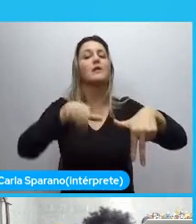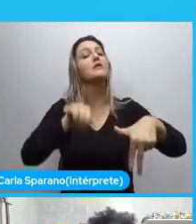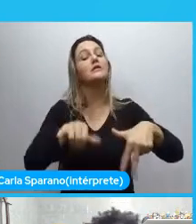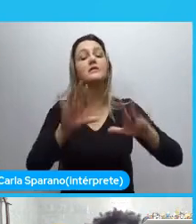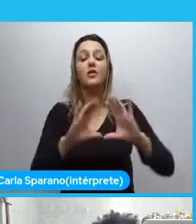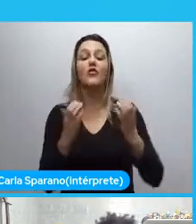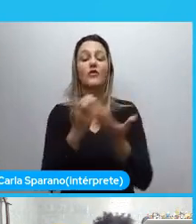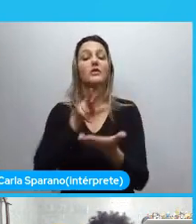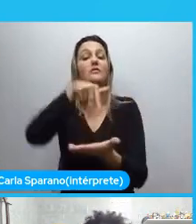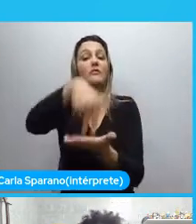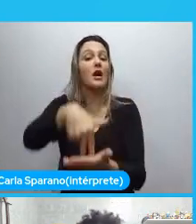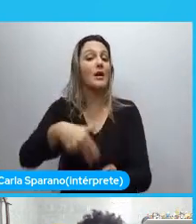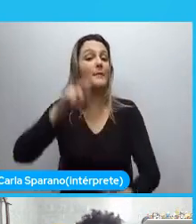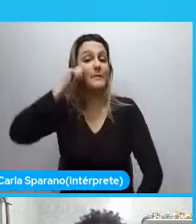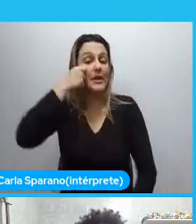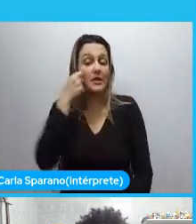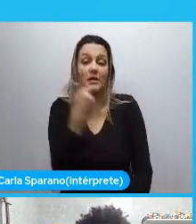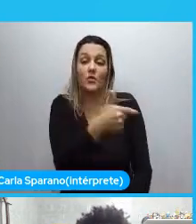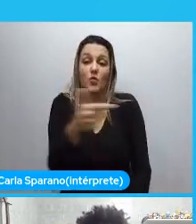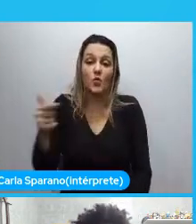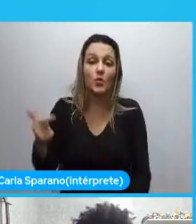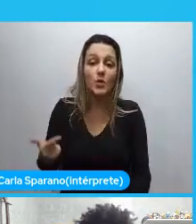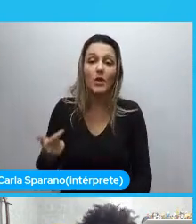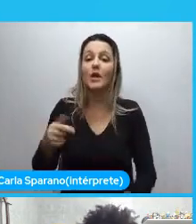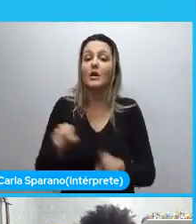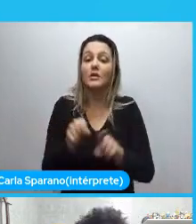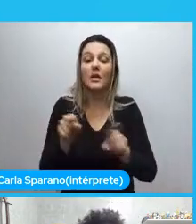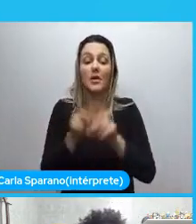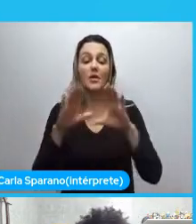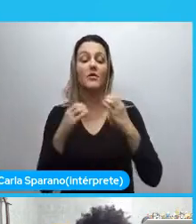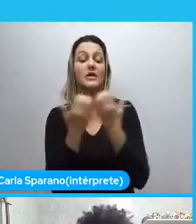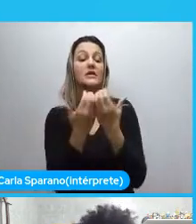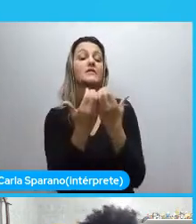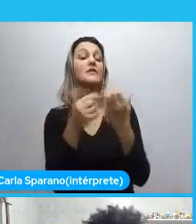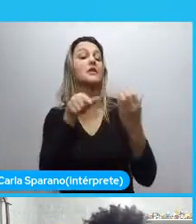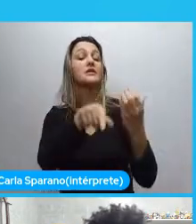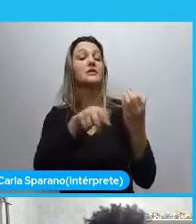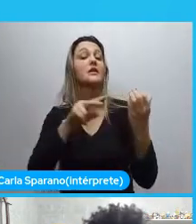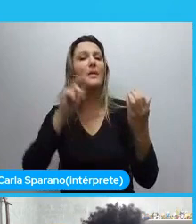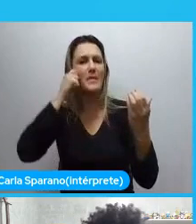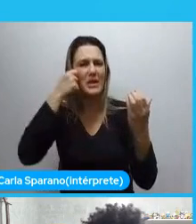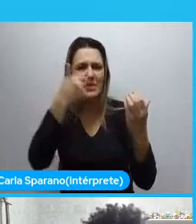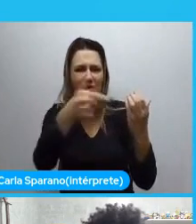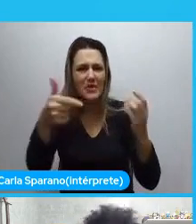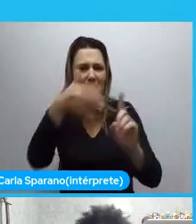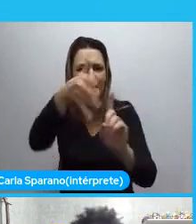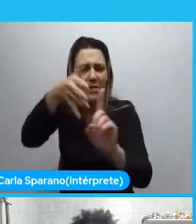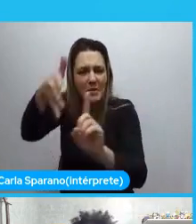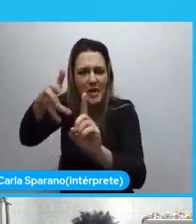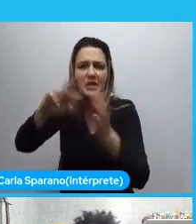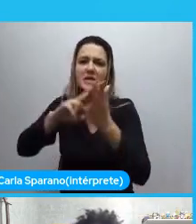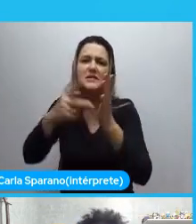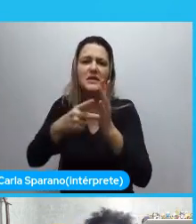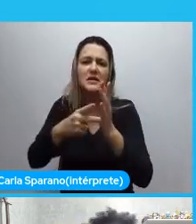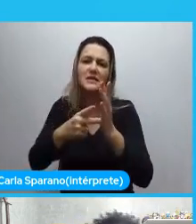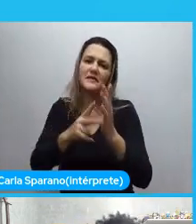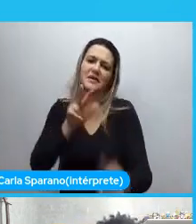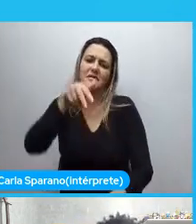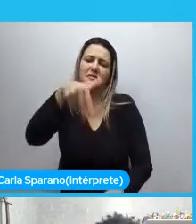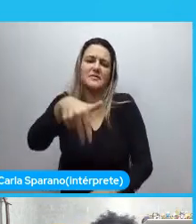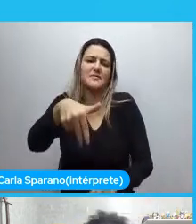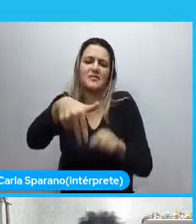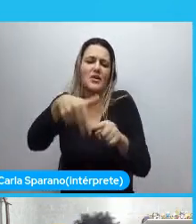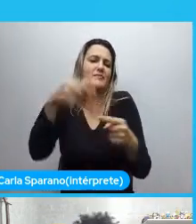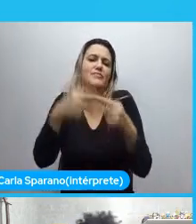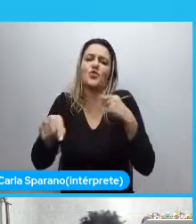negras. Como Knut. Como palestrante. Aquela conferência. Está me dizendo. Que aquele lugar não é para mim. E aí. Eu sou uma pessoa. Existe